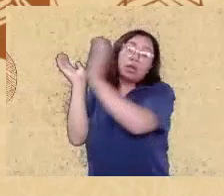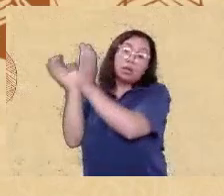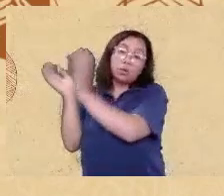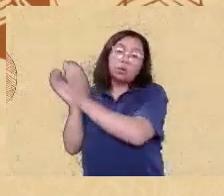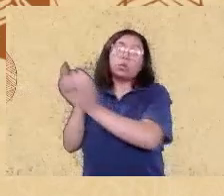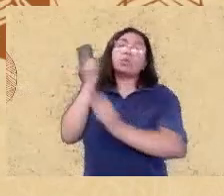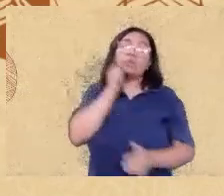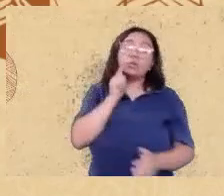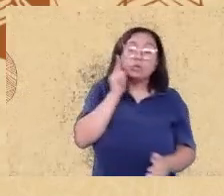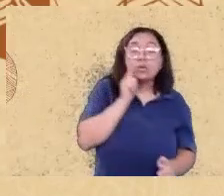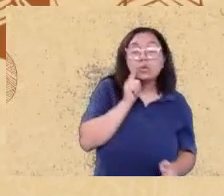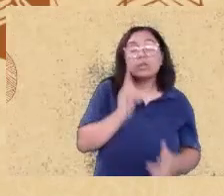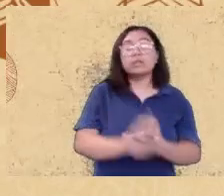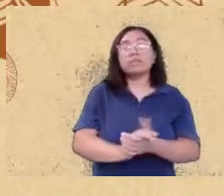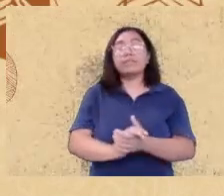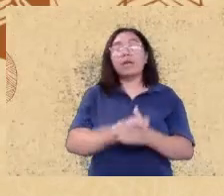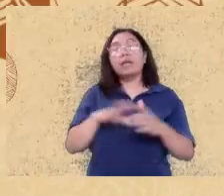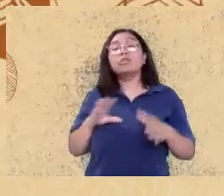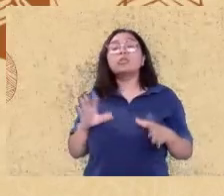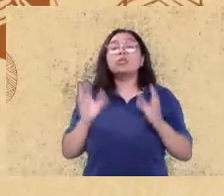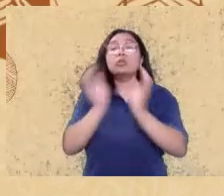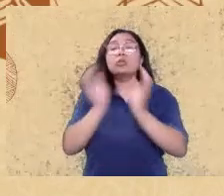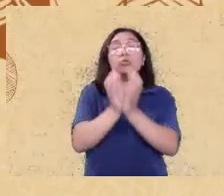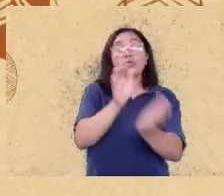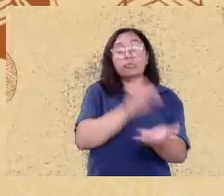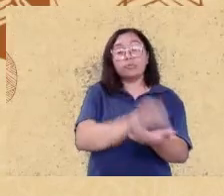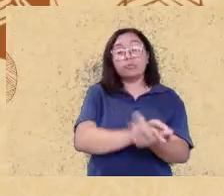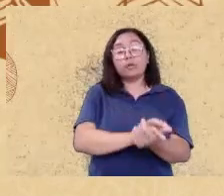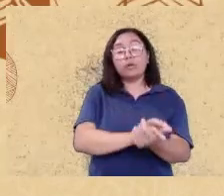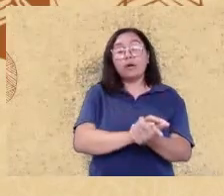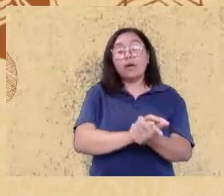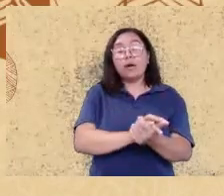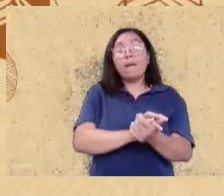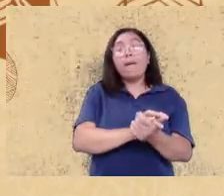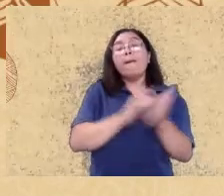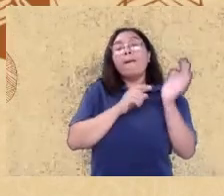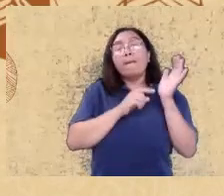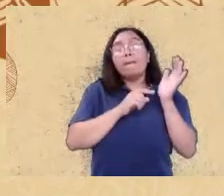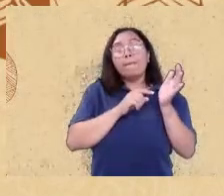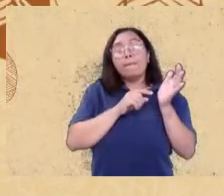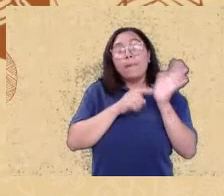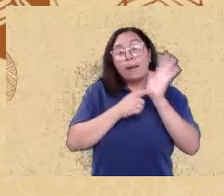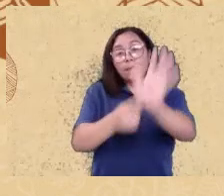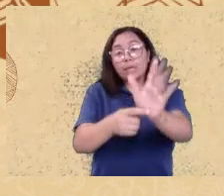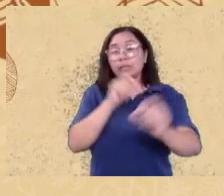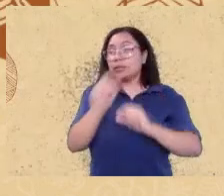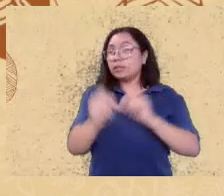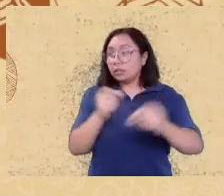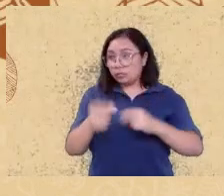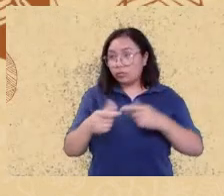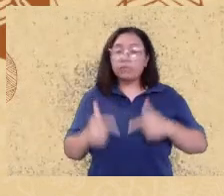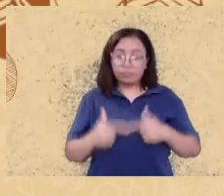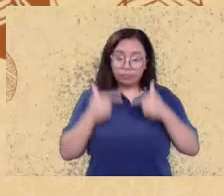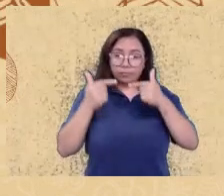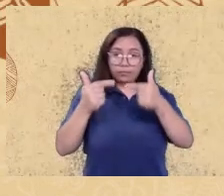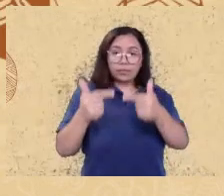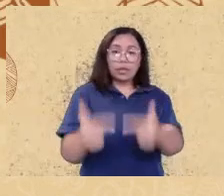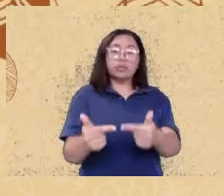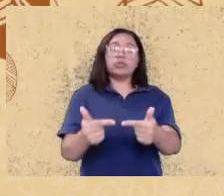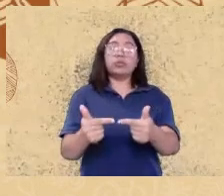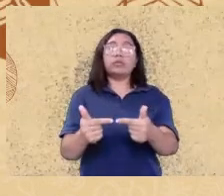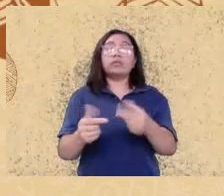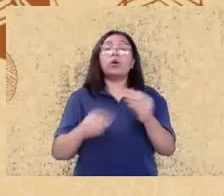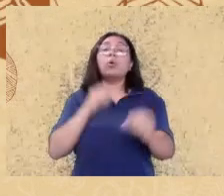ela propõe algumas ações dentre elas está a aplicação inapropriada